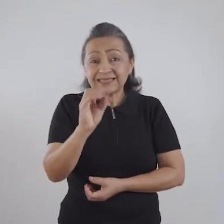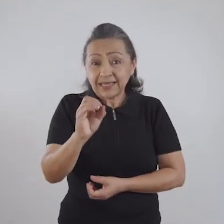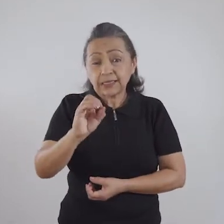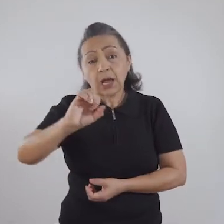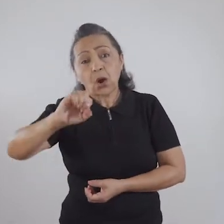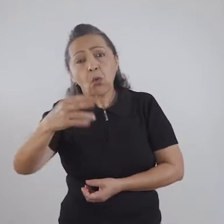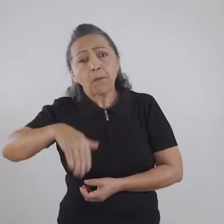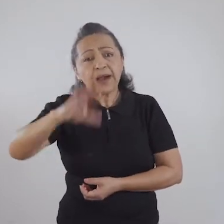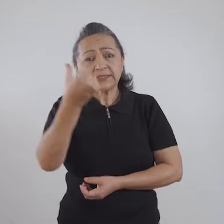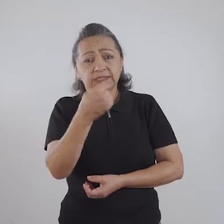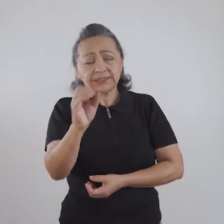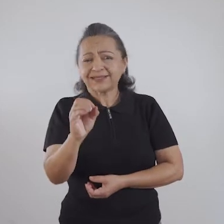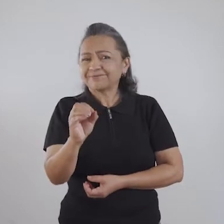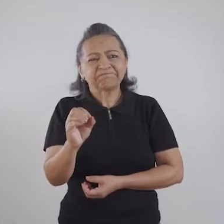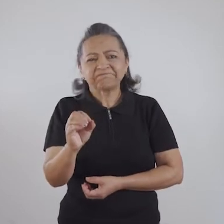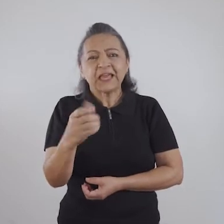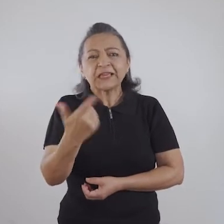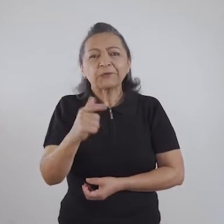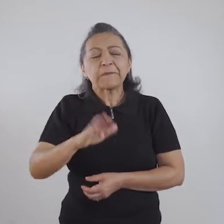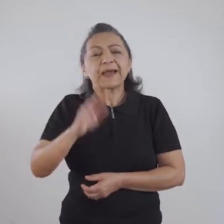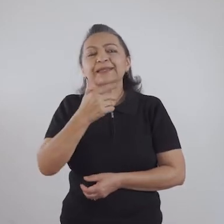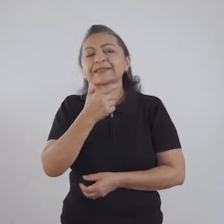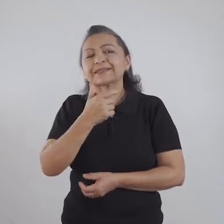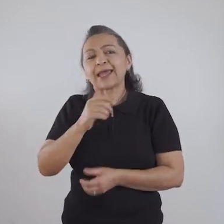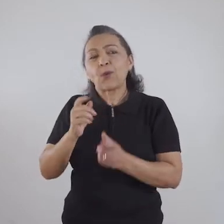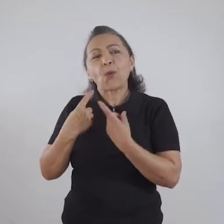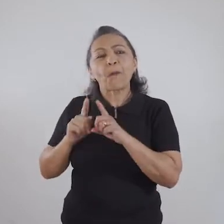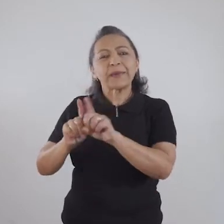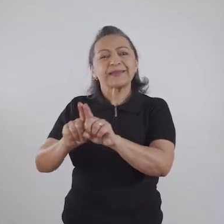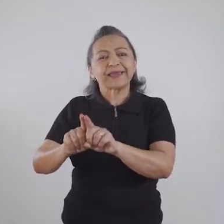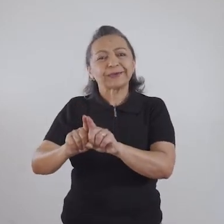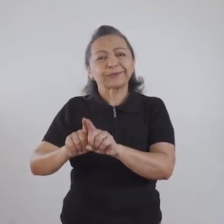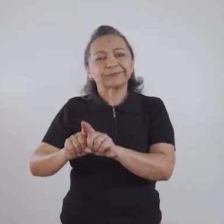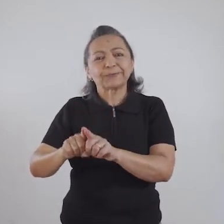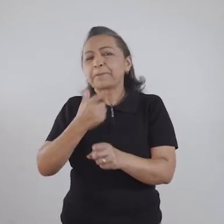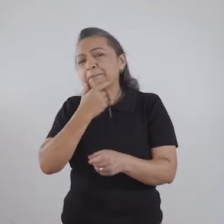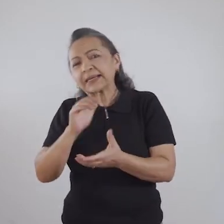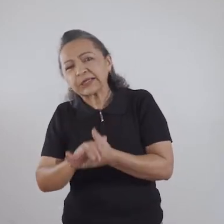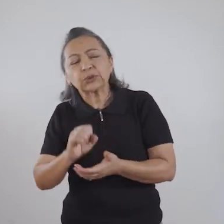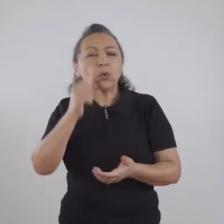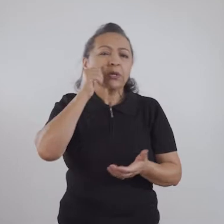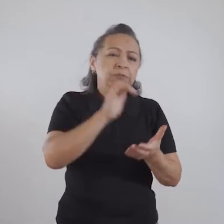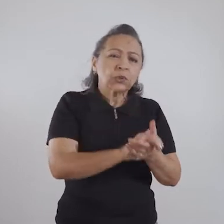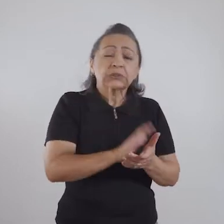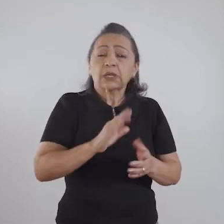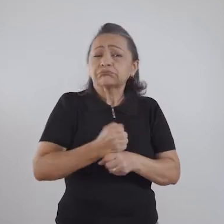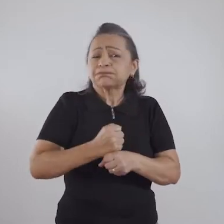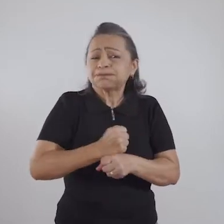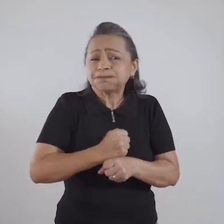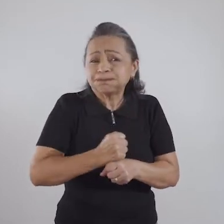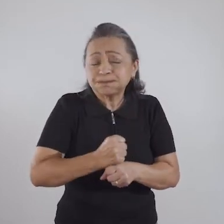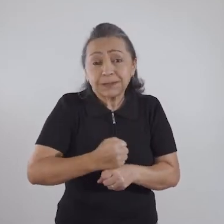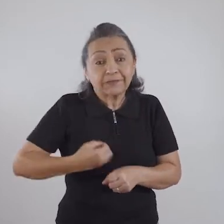mais não têm mais o seu companheiro de anos, o companheiro que viveu durante grande parte da sua vida, e a partir